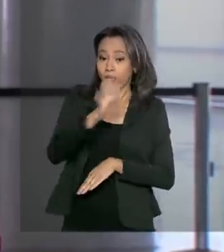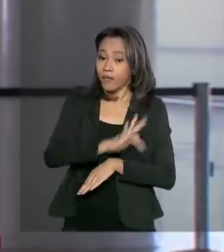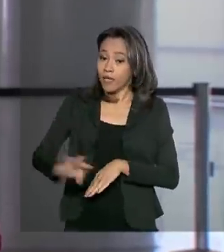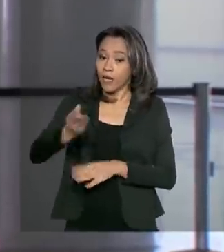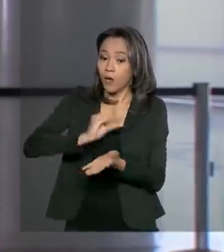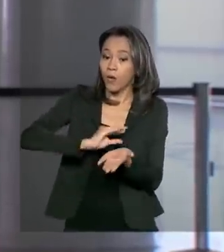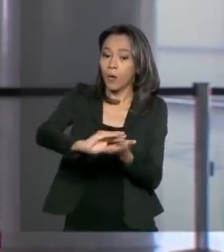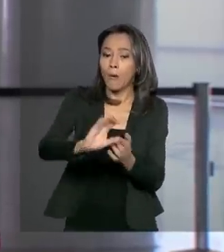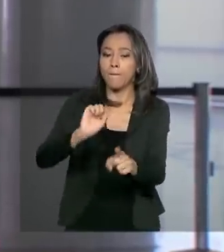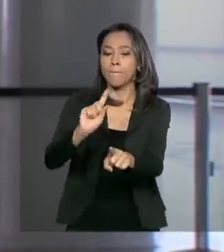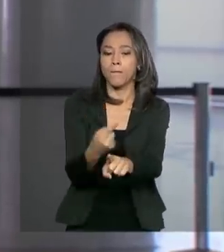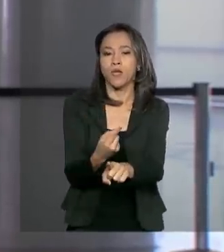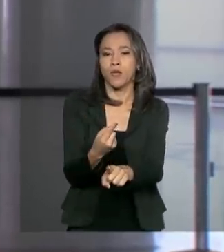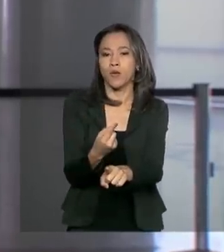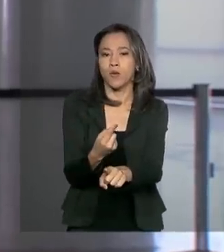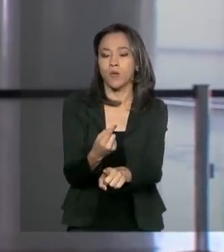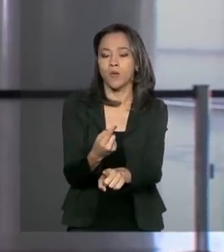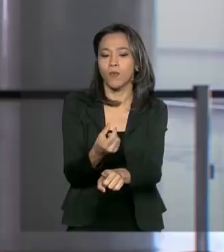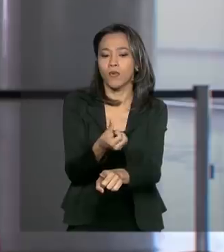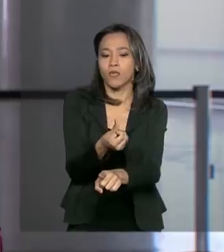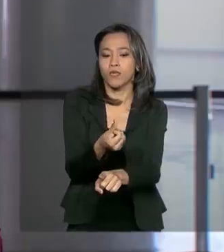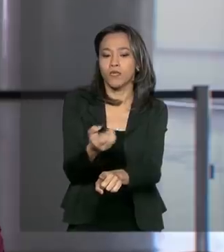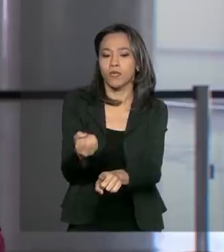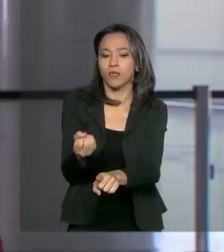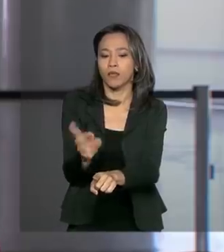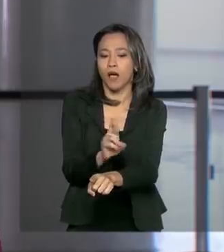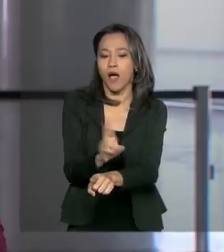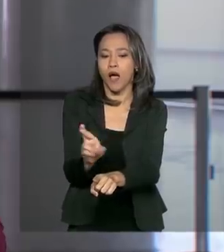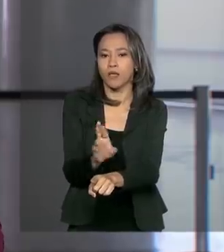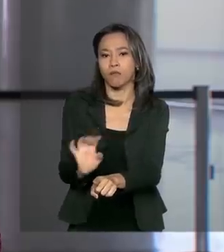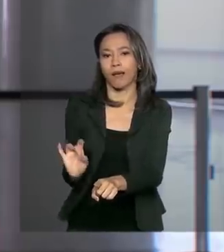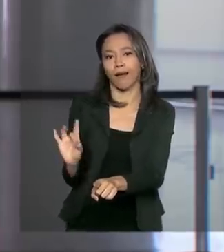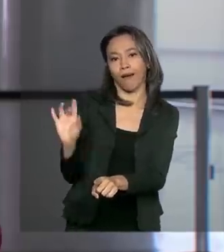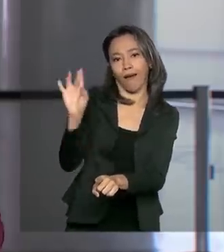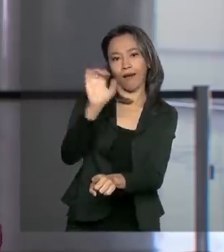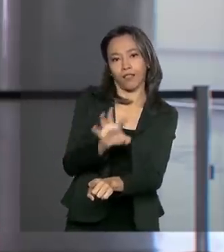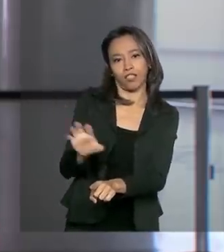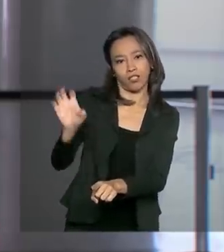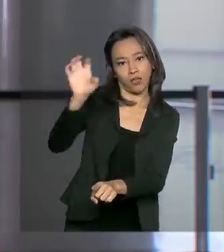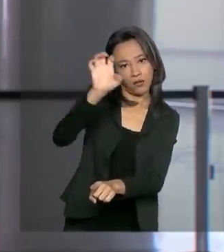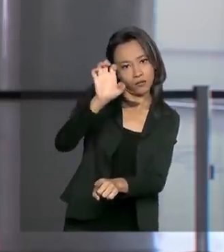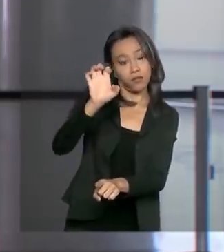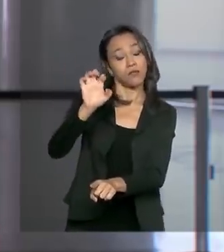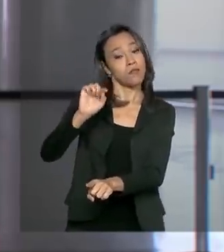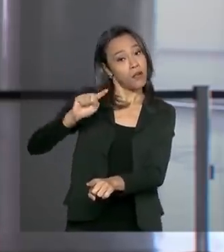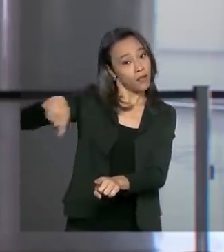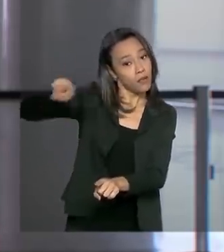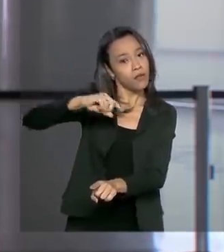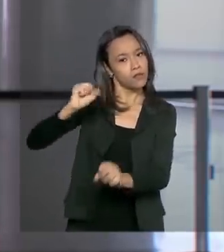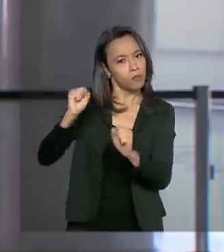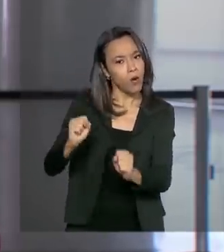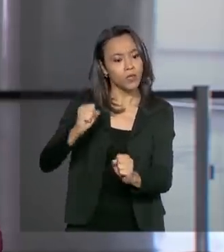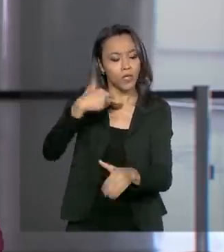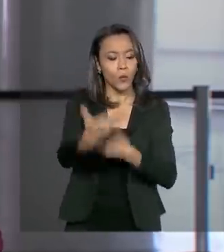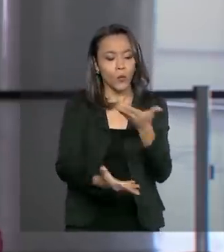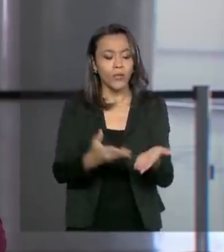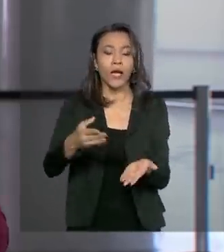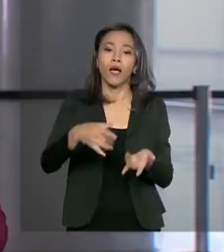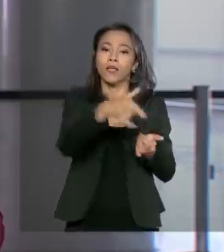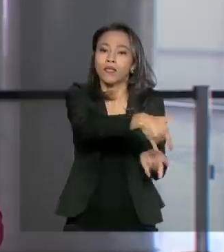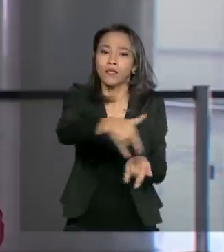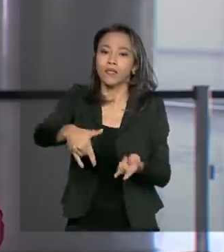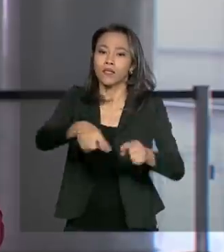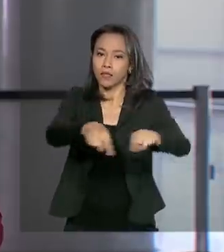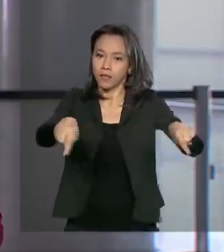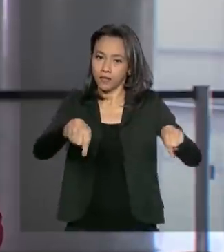R$.600 para cada um desses estados e municípios para que eles possam cuidar desses leitos, manusear,